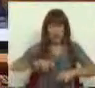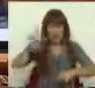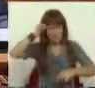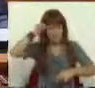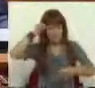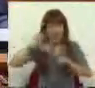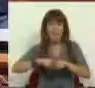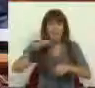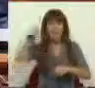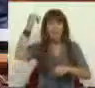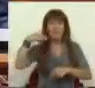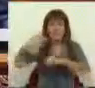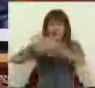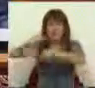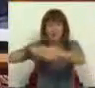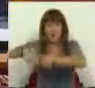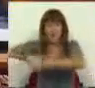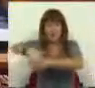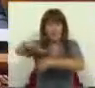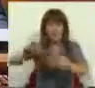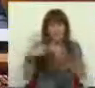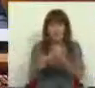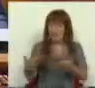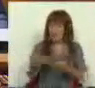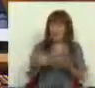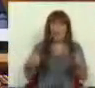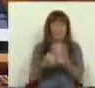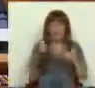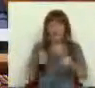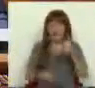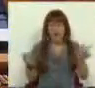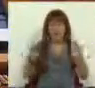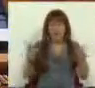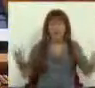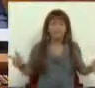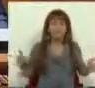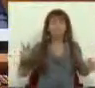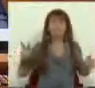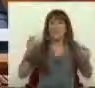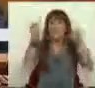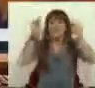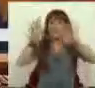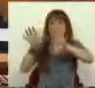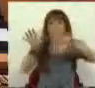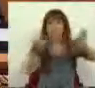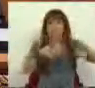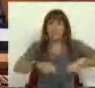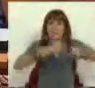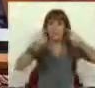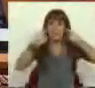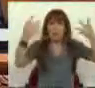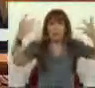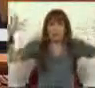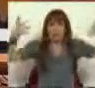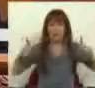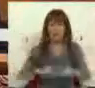Hipotecaram o futuro das gerações vindoras e não geraram uma economia competitiva e independente do investimento